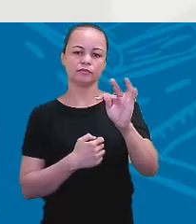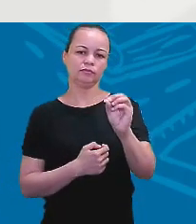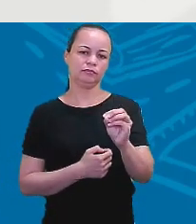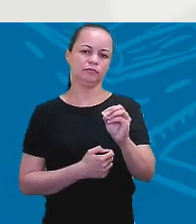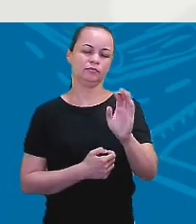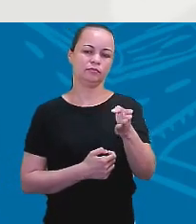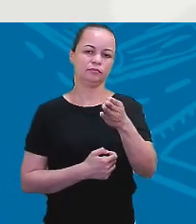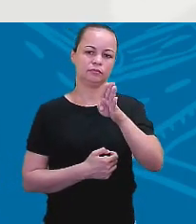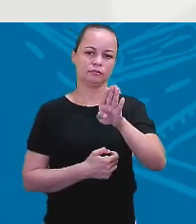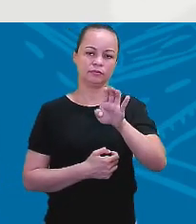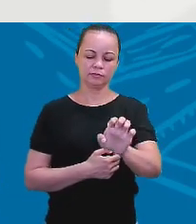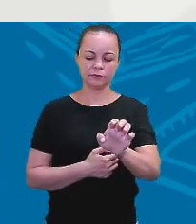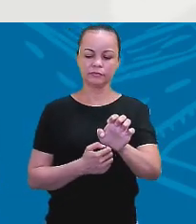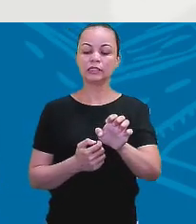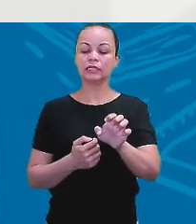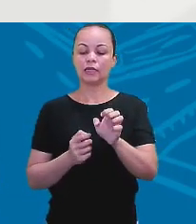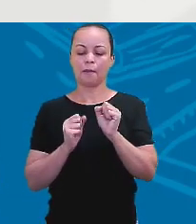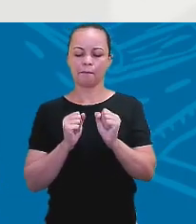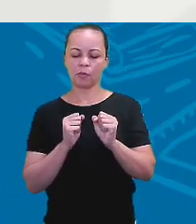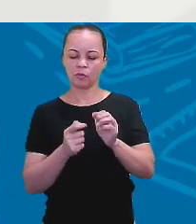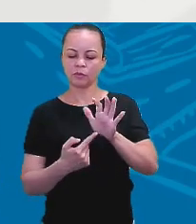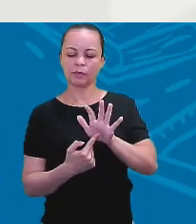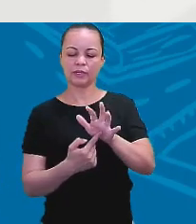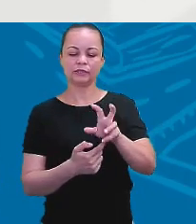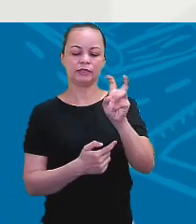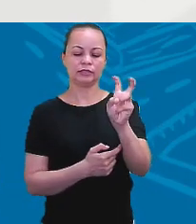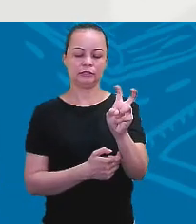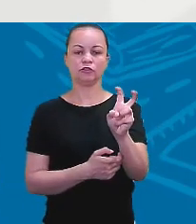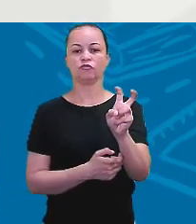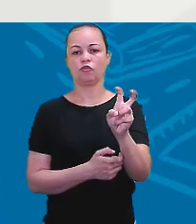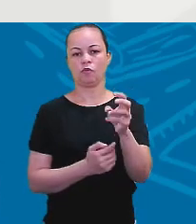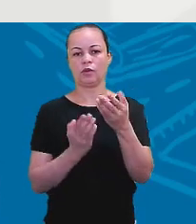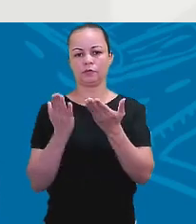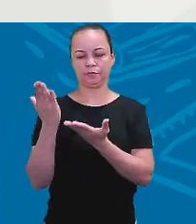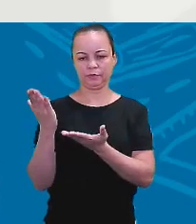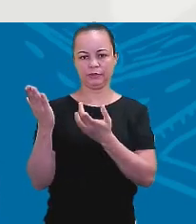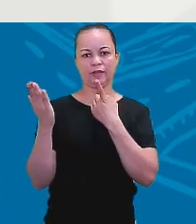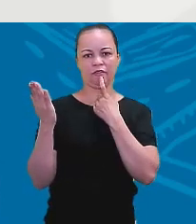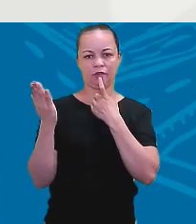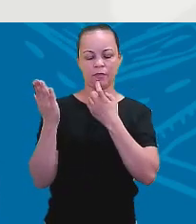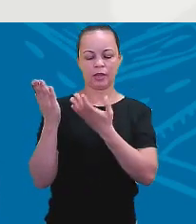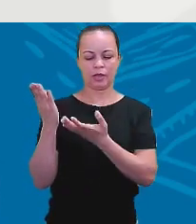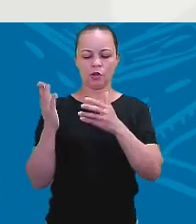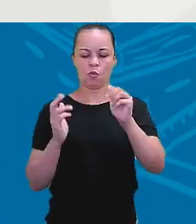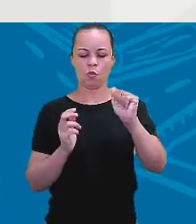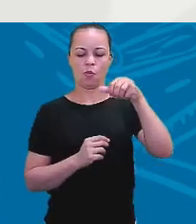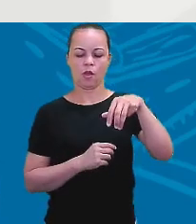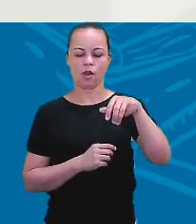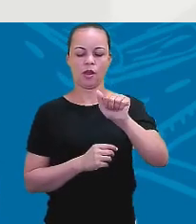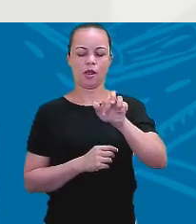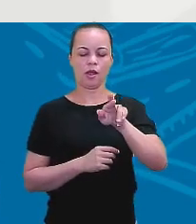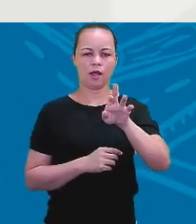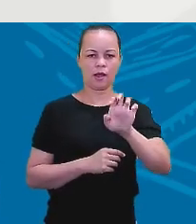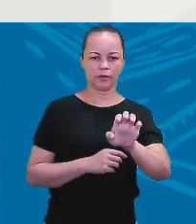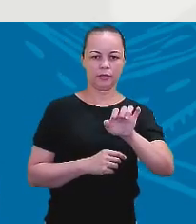Quais são as cinco formas de verbo to be? Am, are e is, que é presente. Was e were, que é